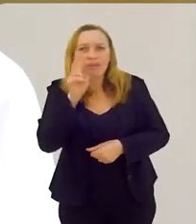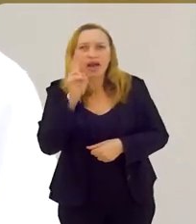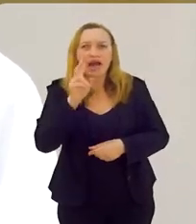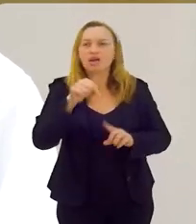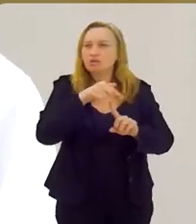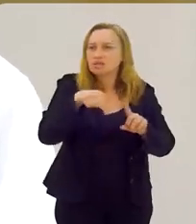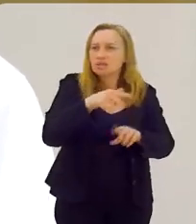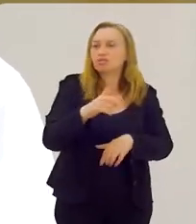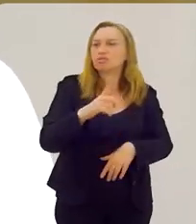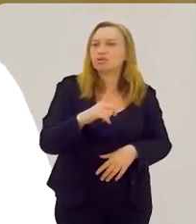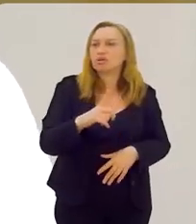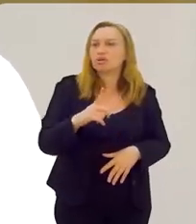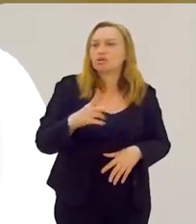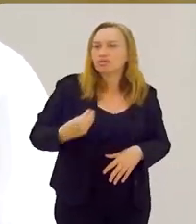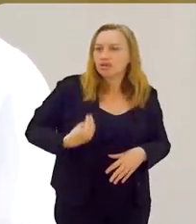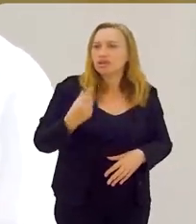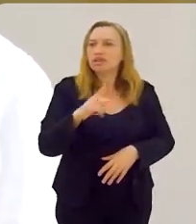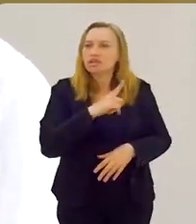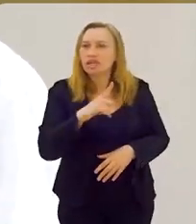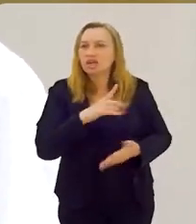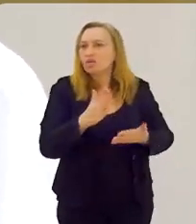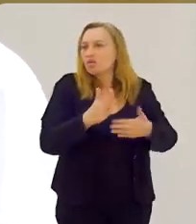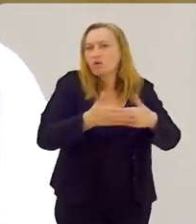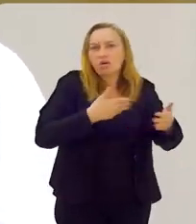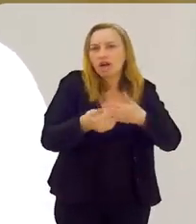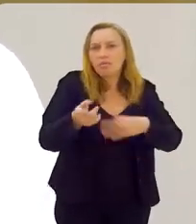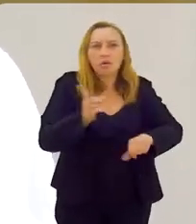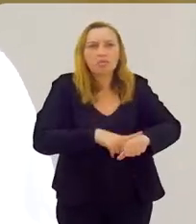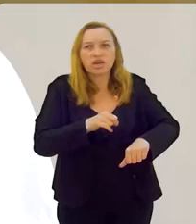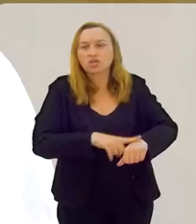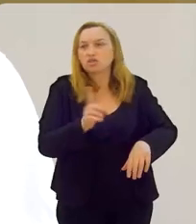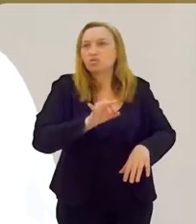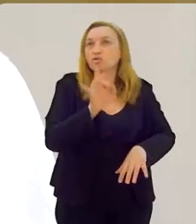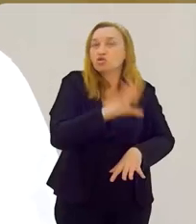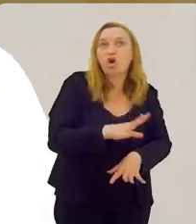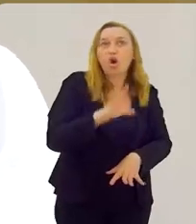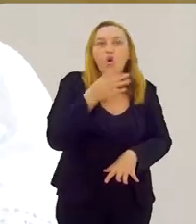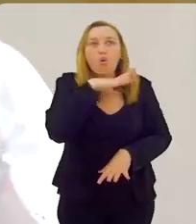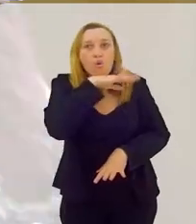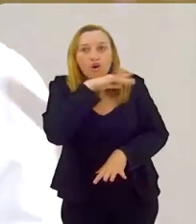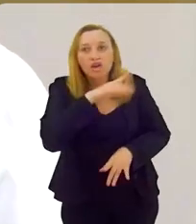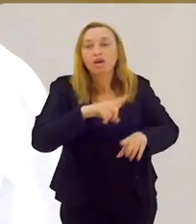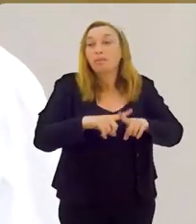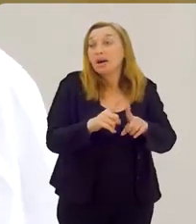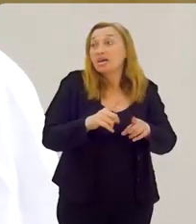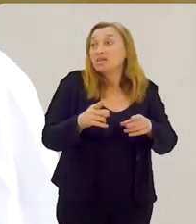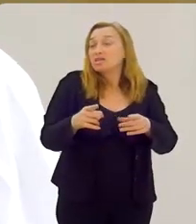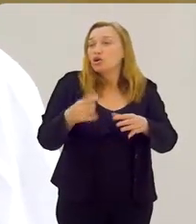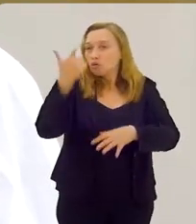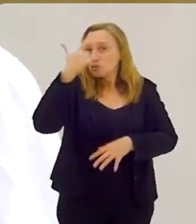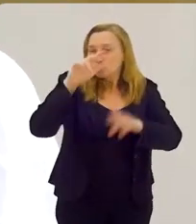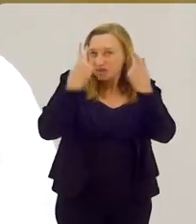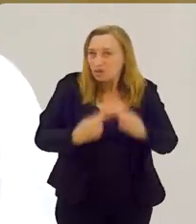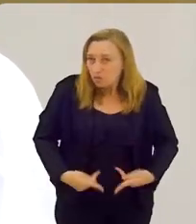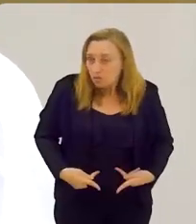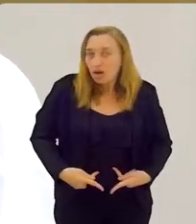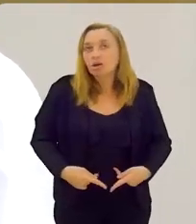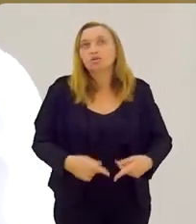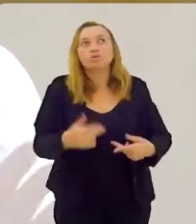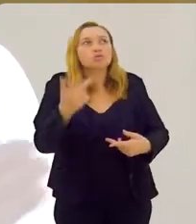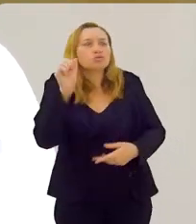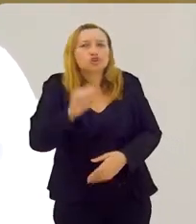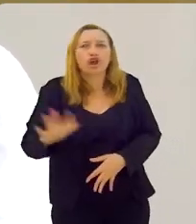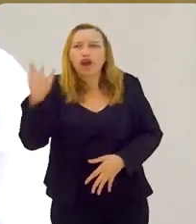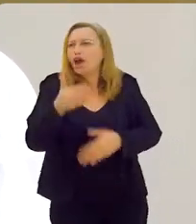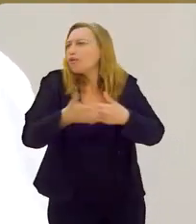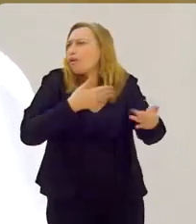lembrar que o seu santo existe, qualquer, não só situações ruins, porque o ser humano no geral e qualquer religião lembra do